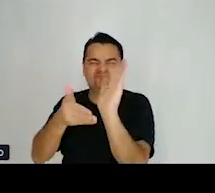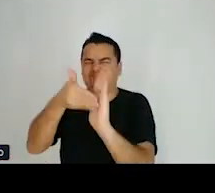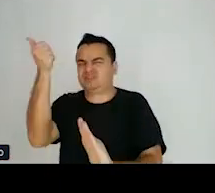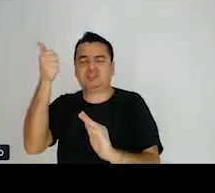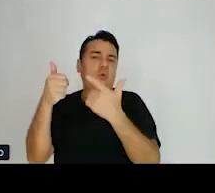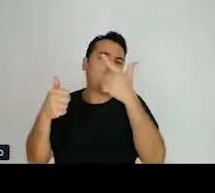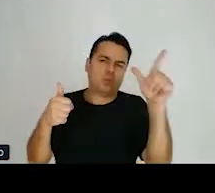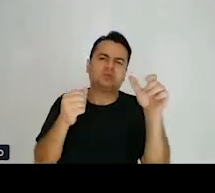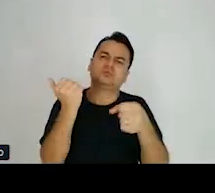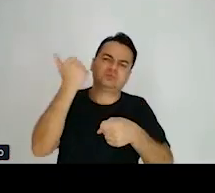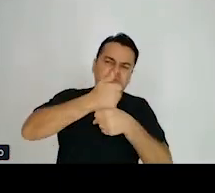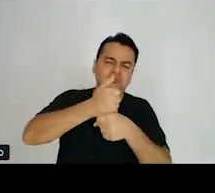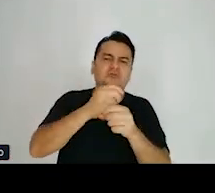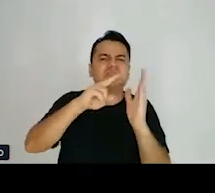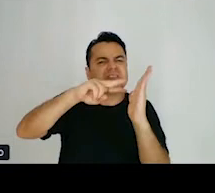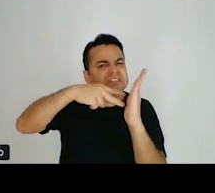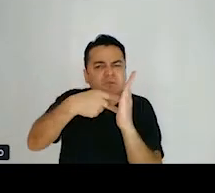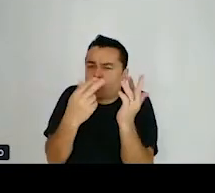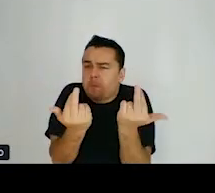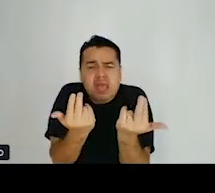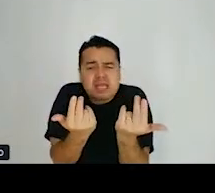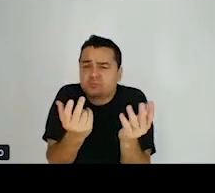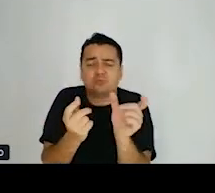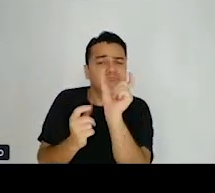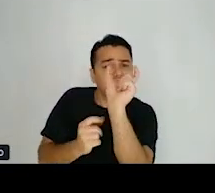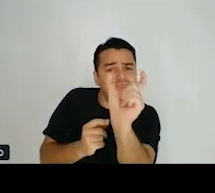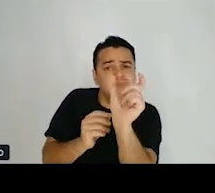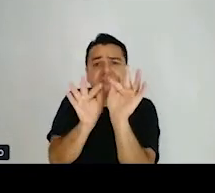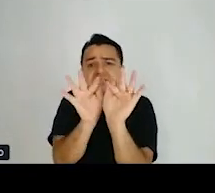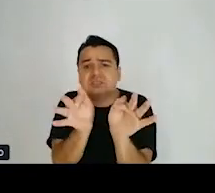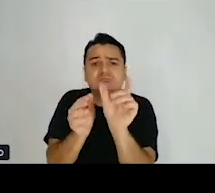responsável pelo conteúdo de produtos digitais.